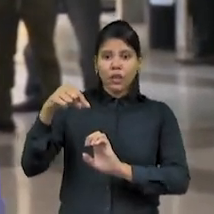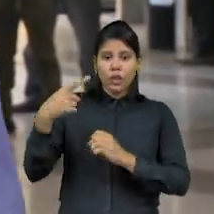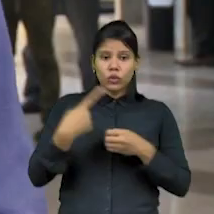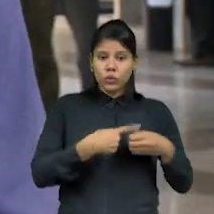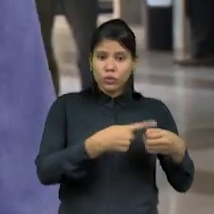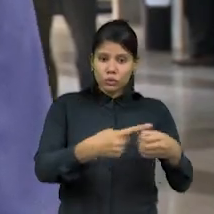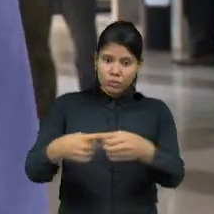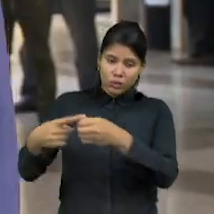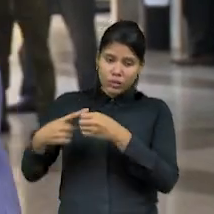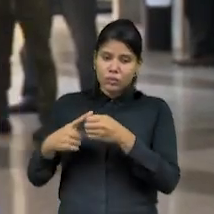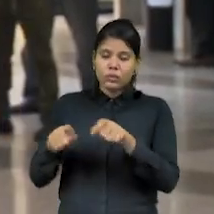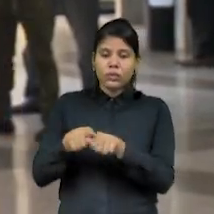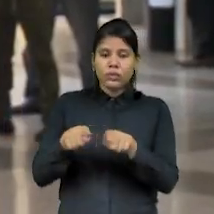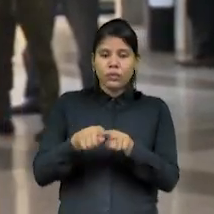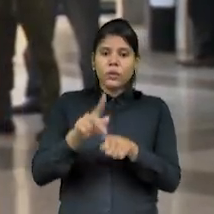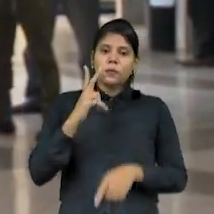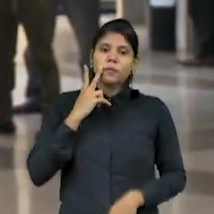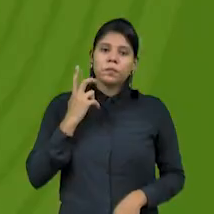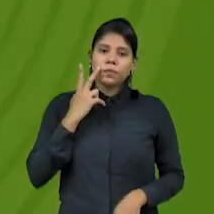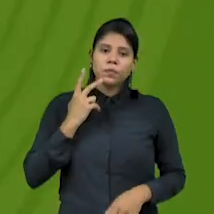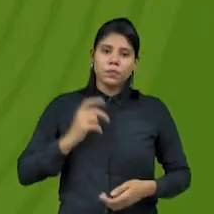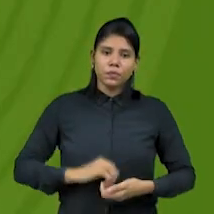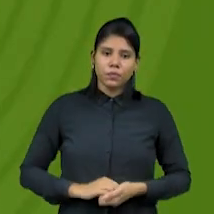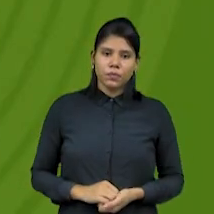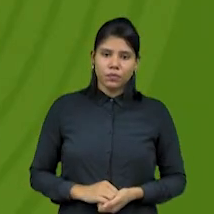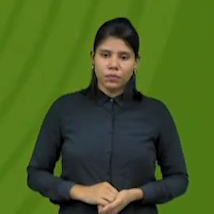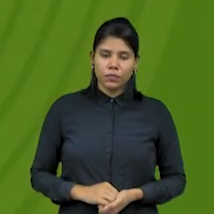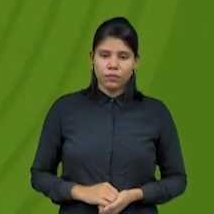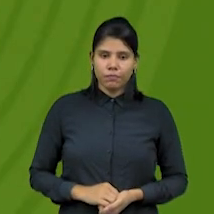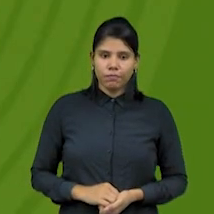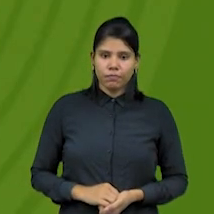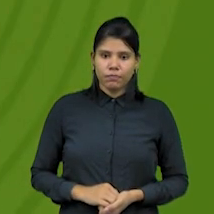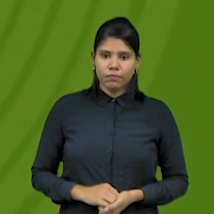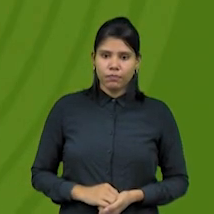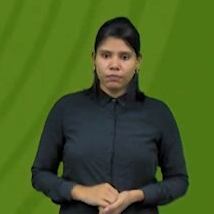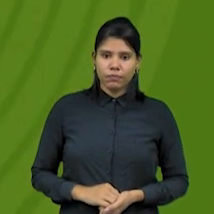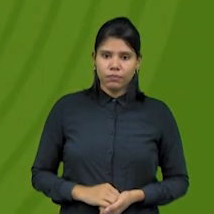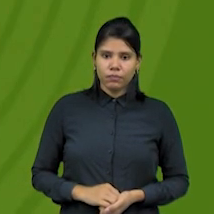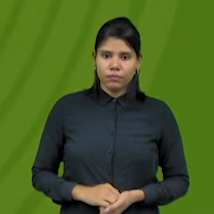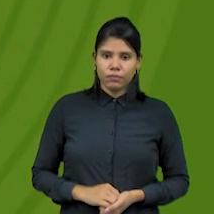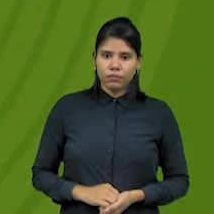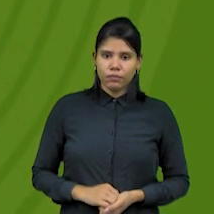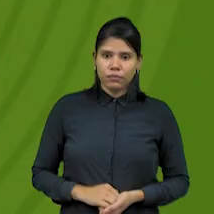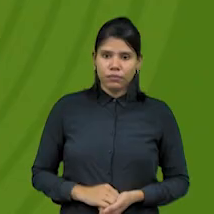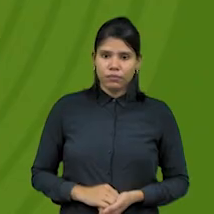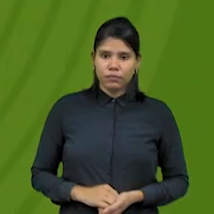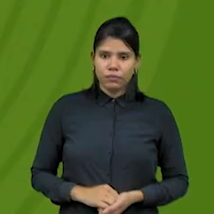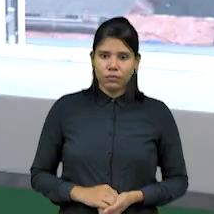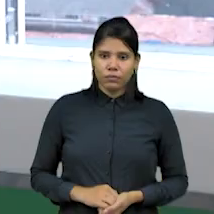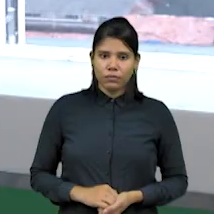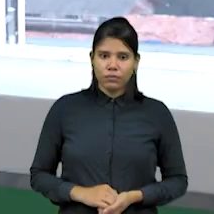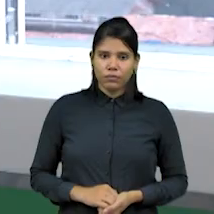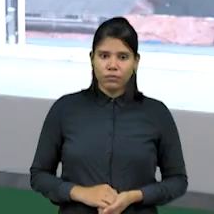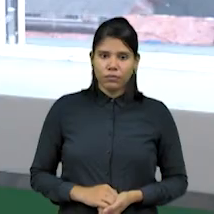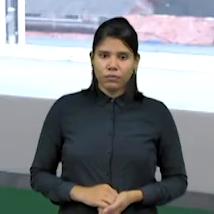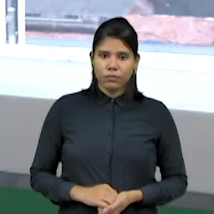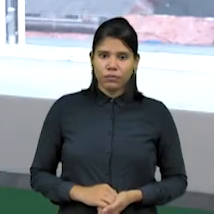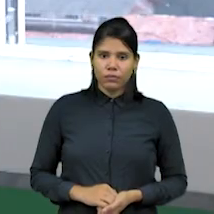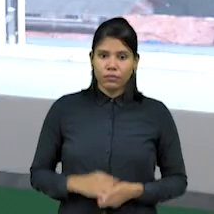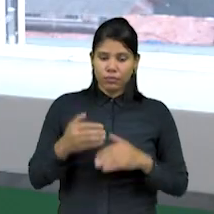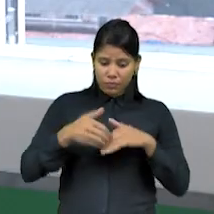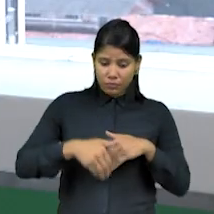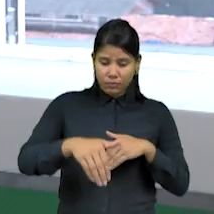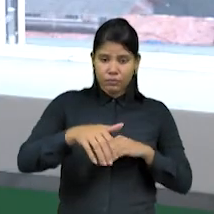Guaiúba, Eusébio e Aquirais. Voltamos ao estúdio. Aline, é você. Obrigada, Renato. Daqui a pouco,